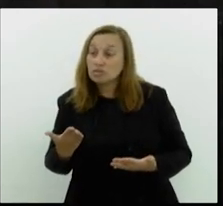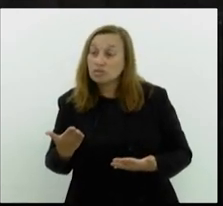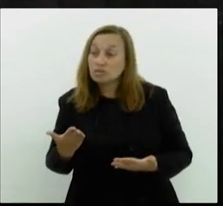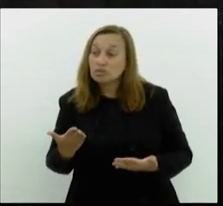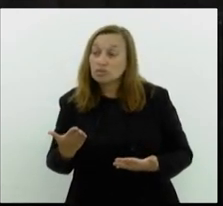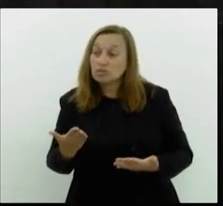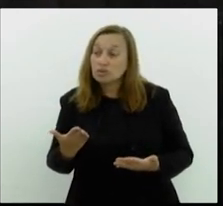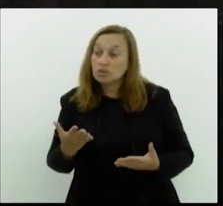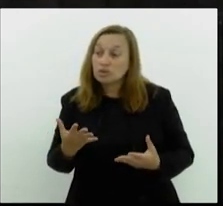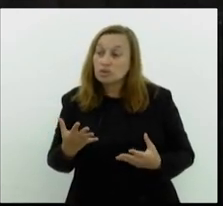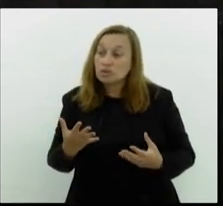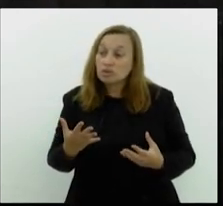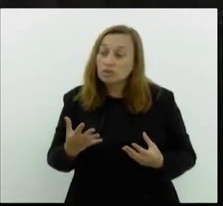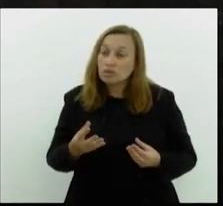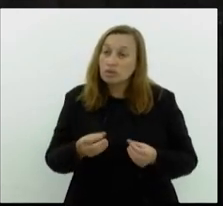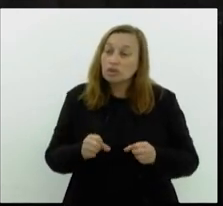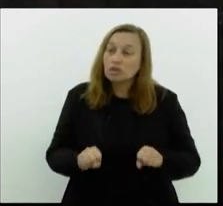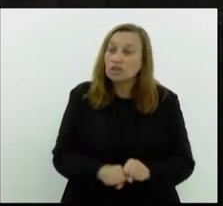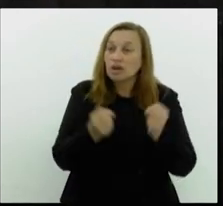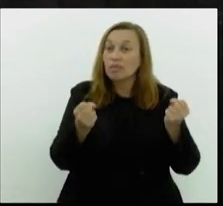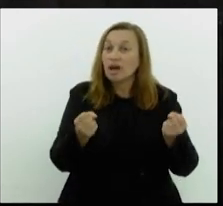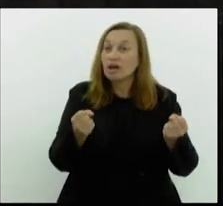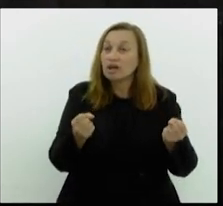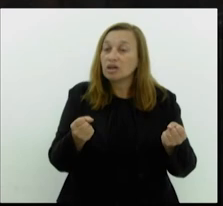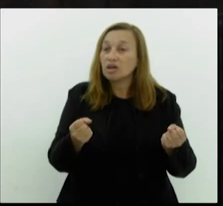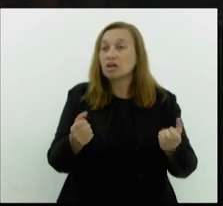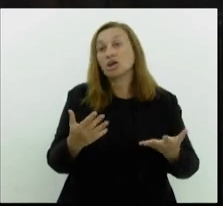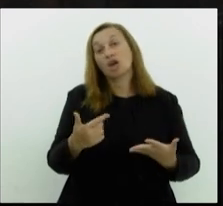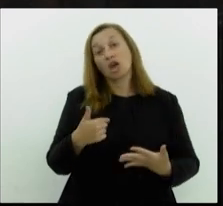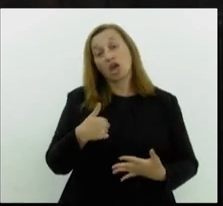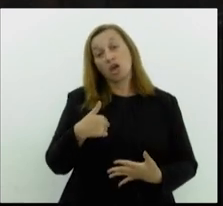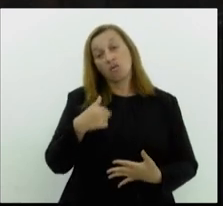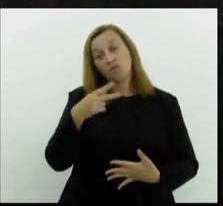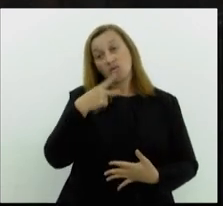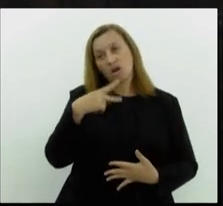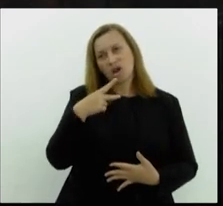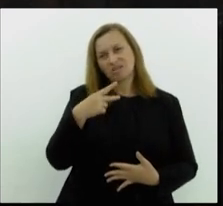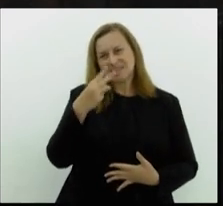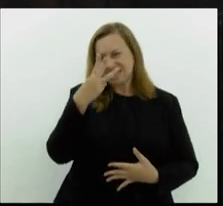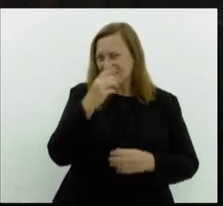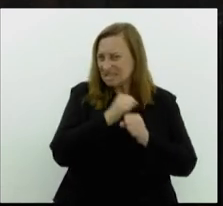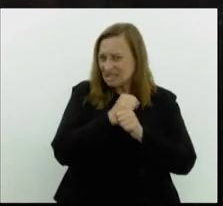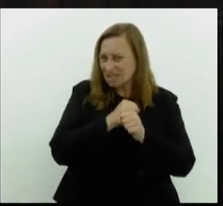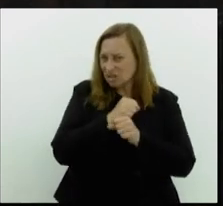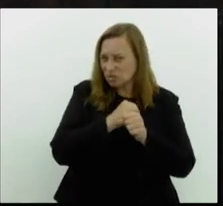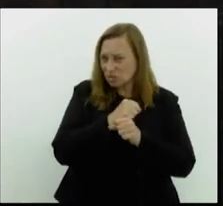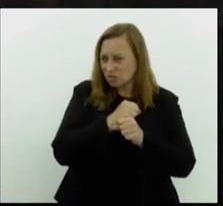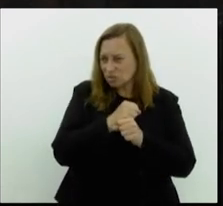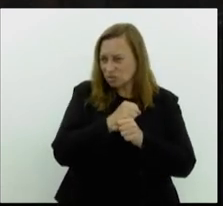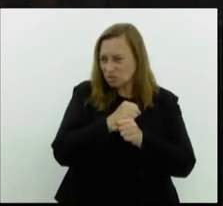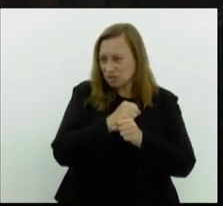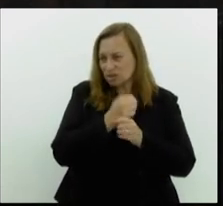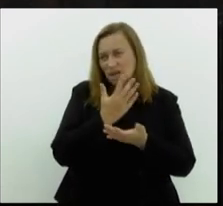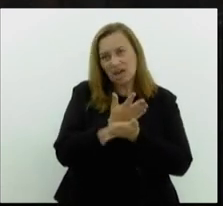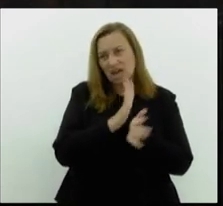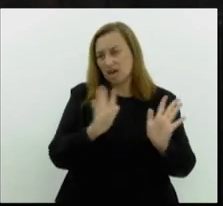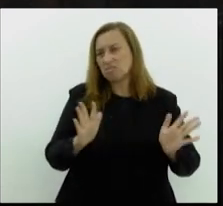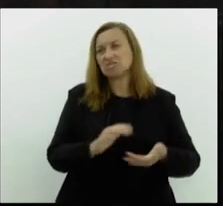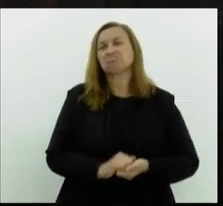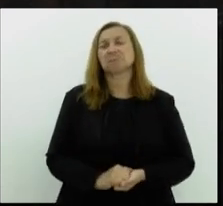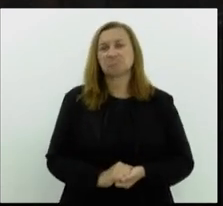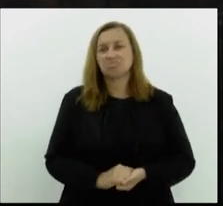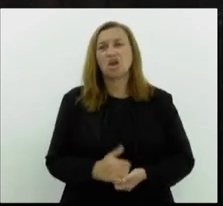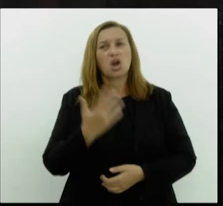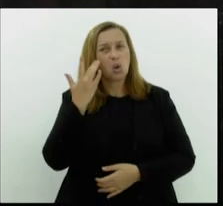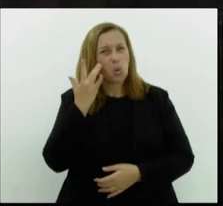que não passa de três anos. Lhe garanto. Acho até que